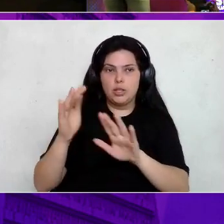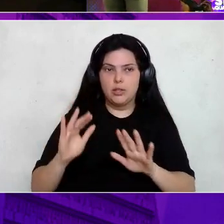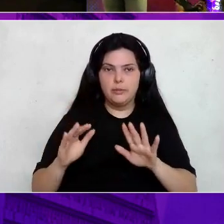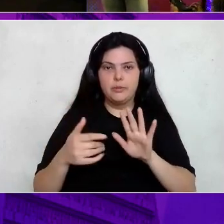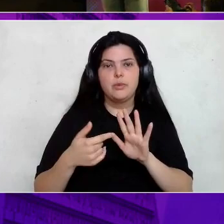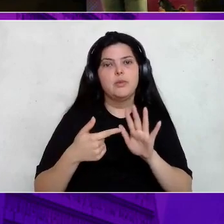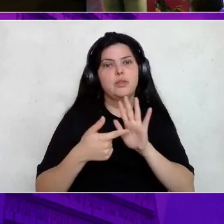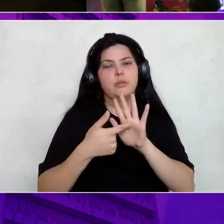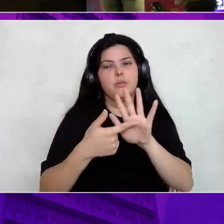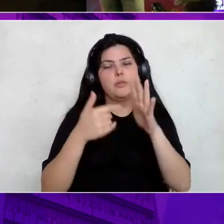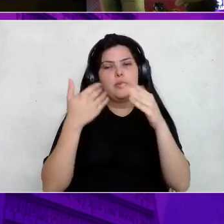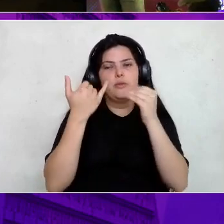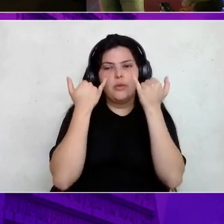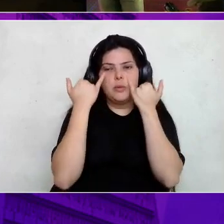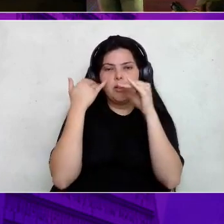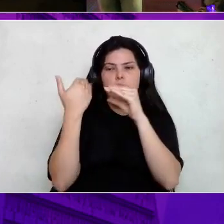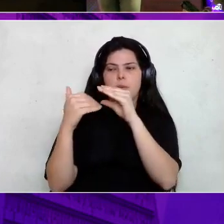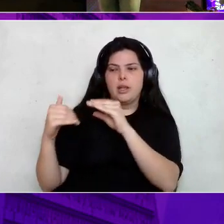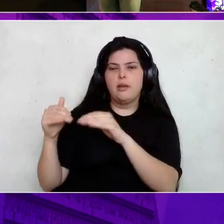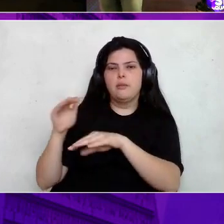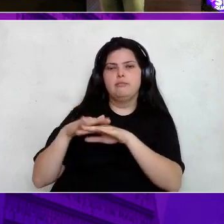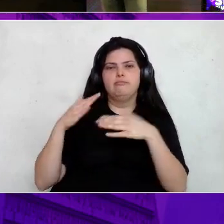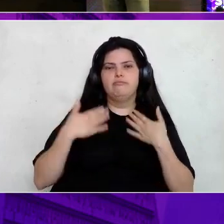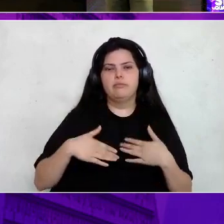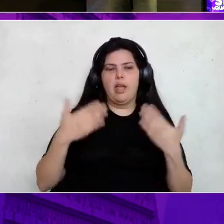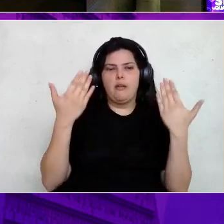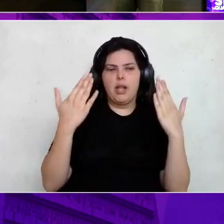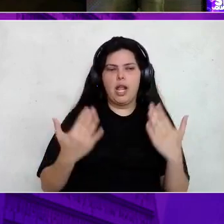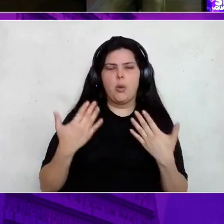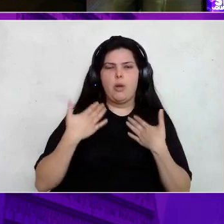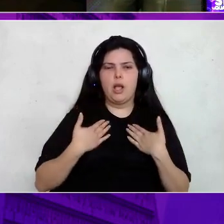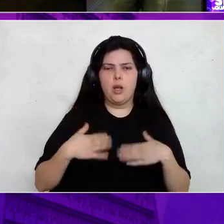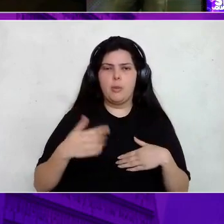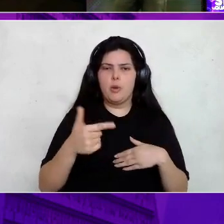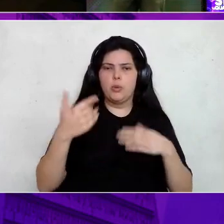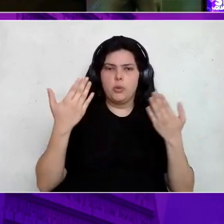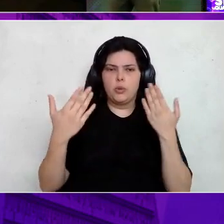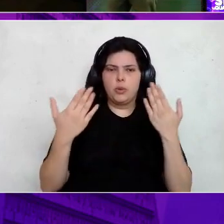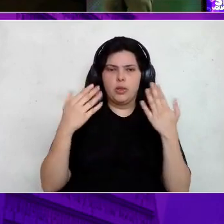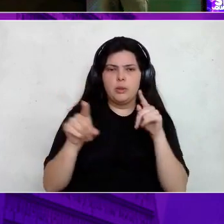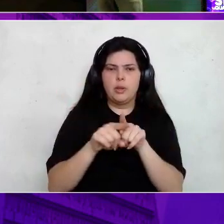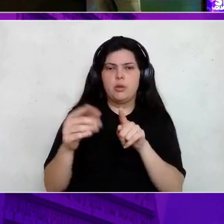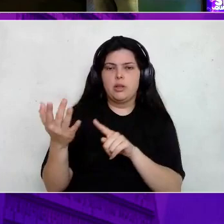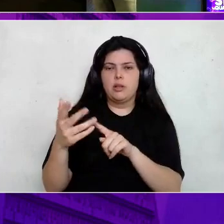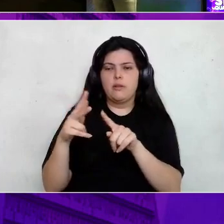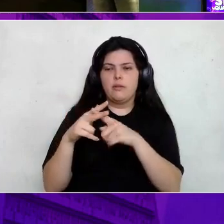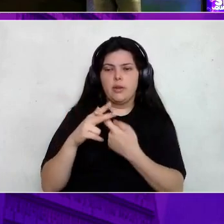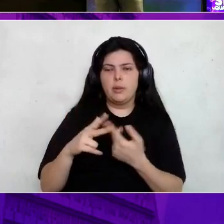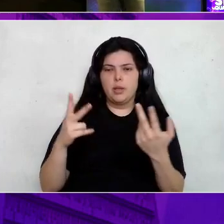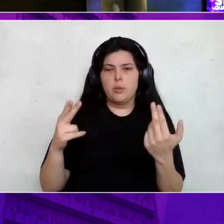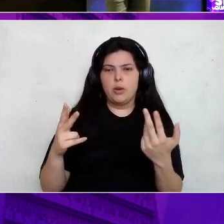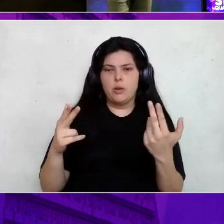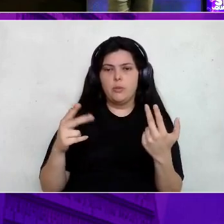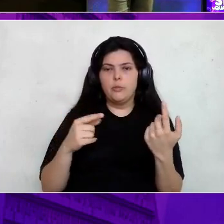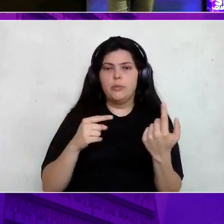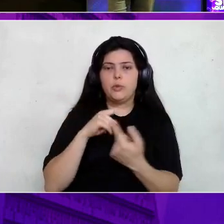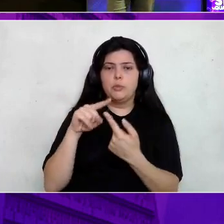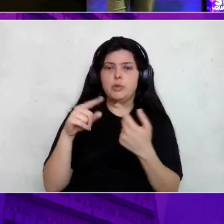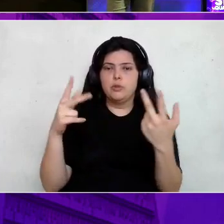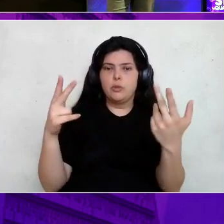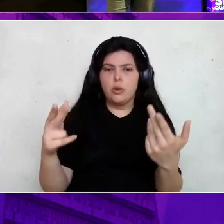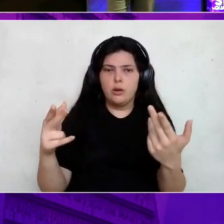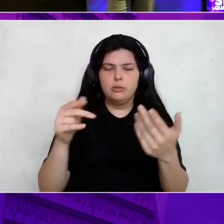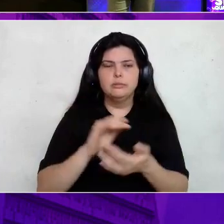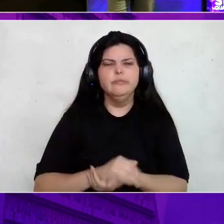informações. Vocês podem ver com mais calma. Aqui é um outro comparativo com outras ferramentas também. Onde a ideia é a mesma. A ideia é realmente